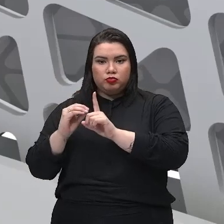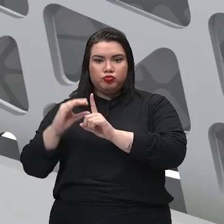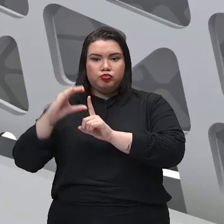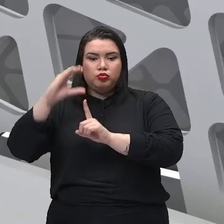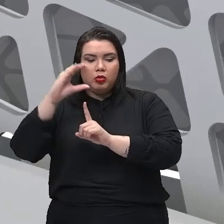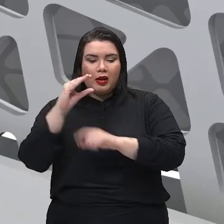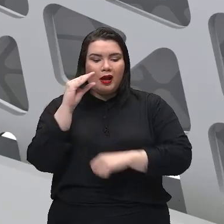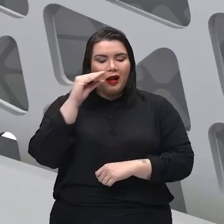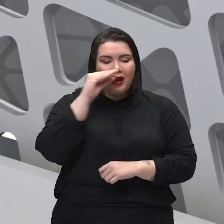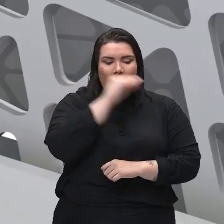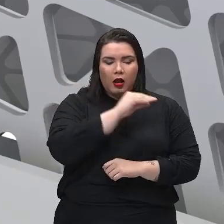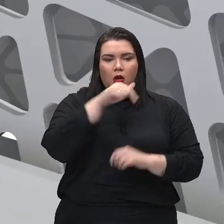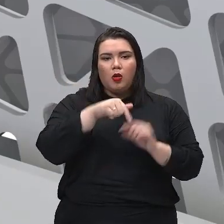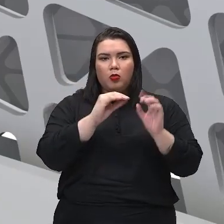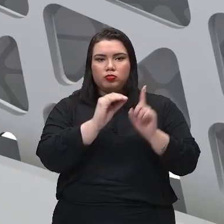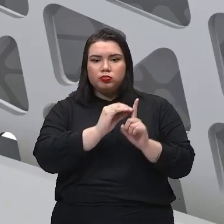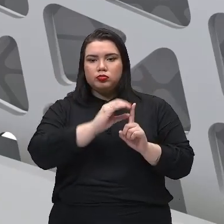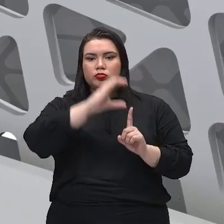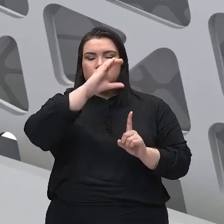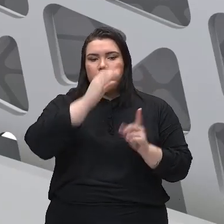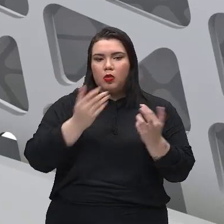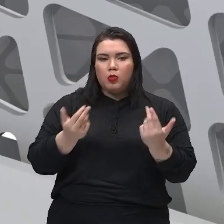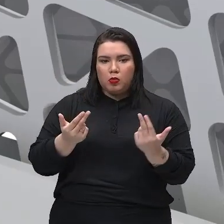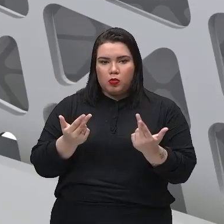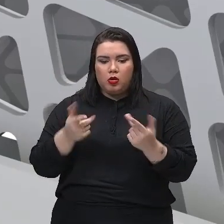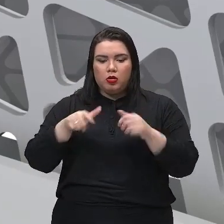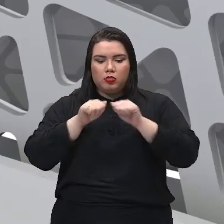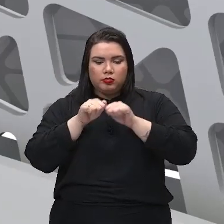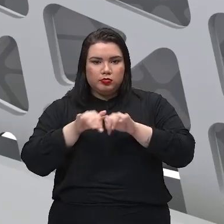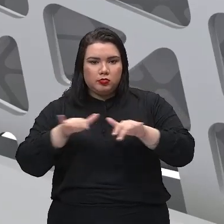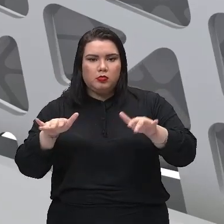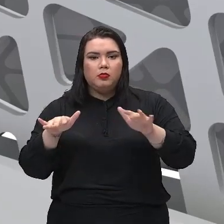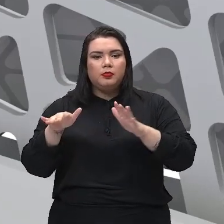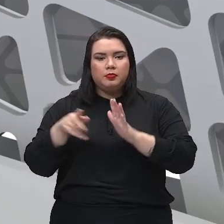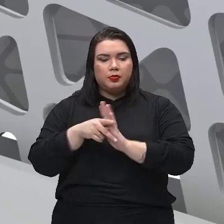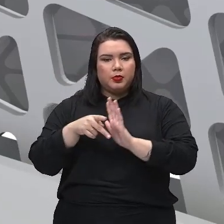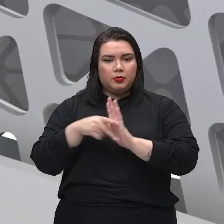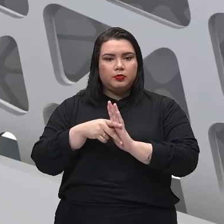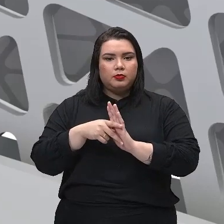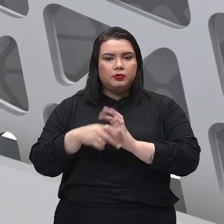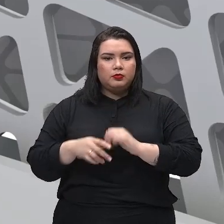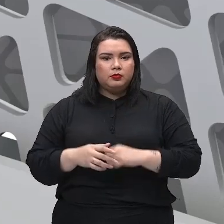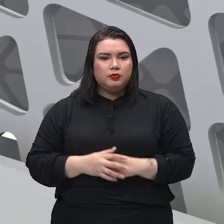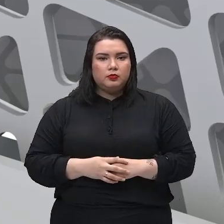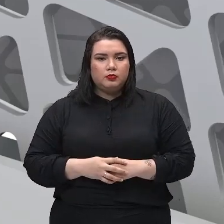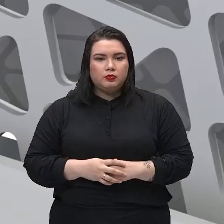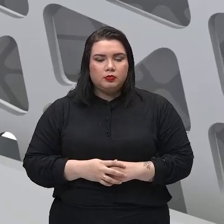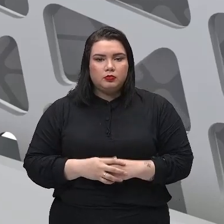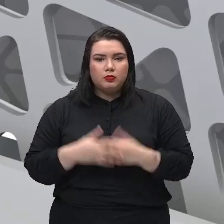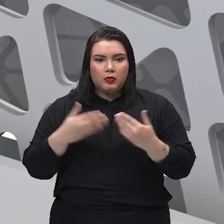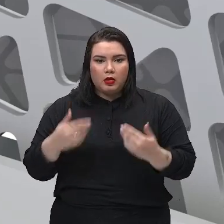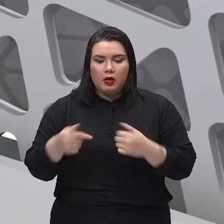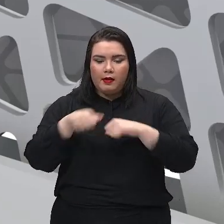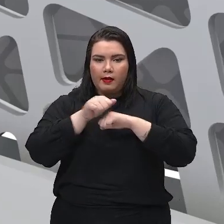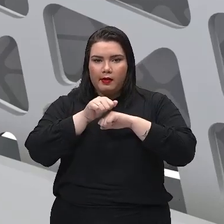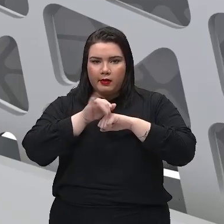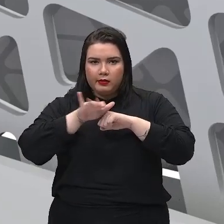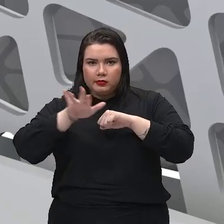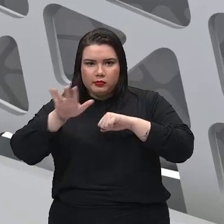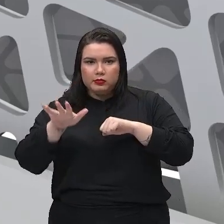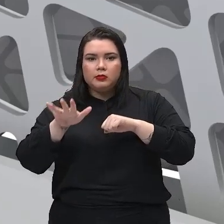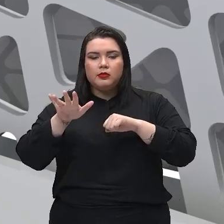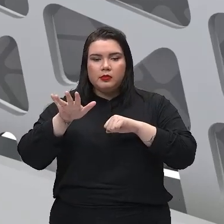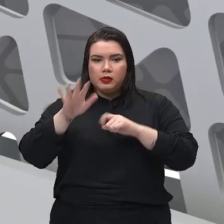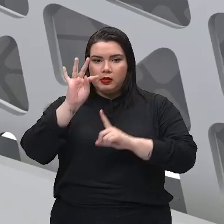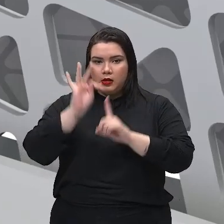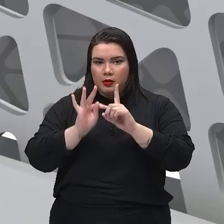objeto irradia, esse objeto emite, tá? Então, a irradiação térmica, ou radiação,